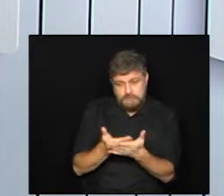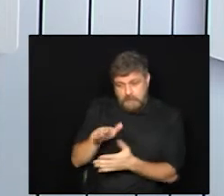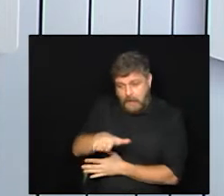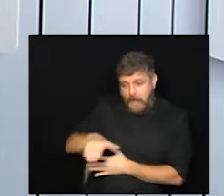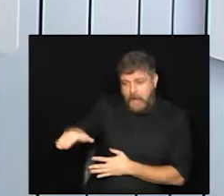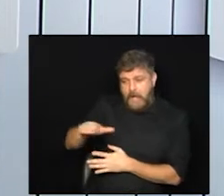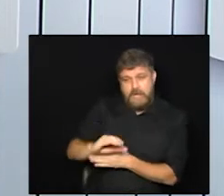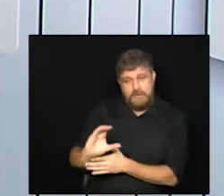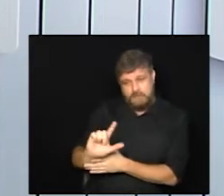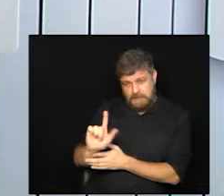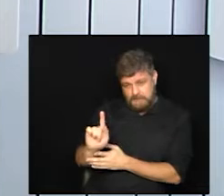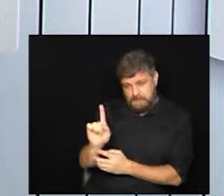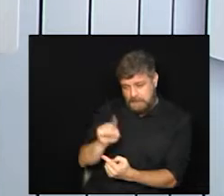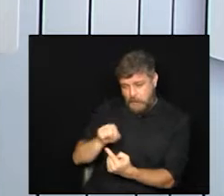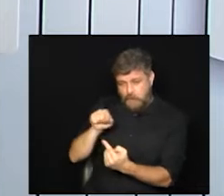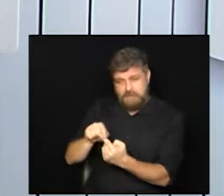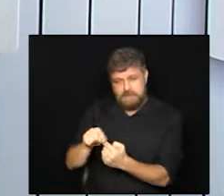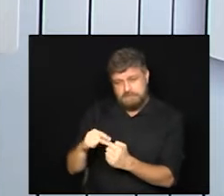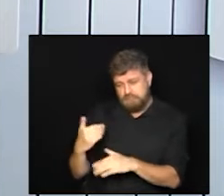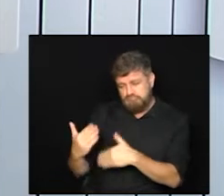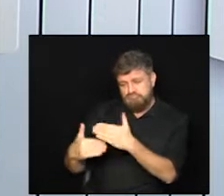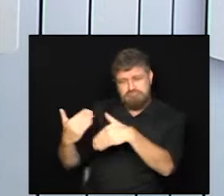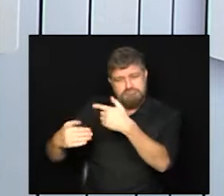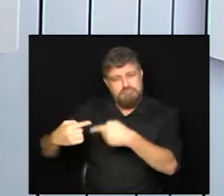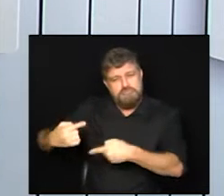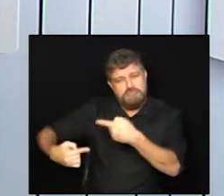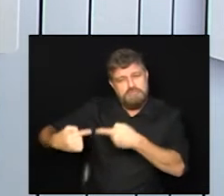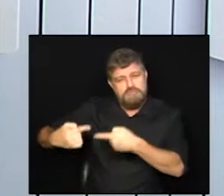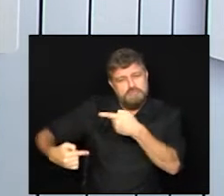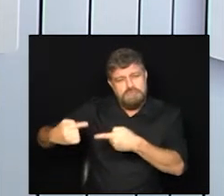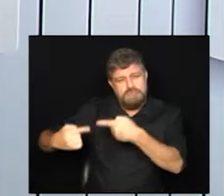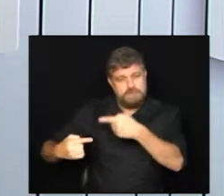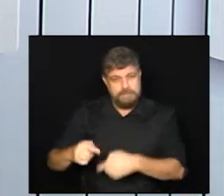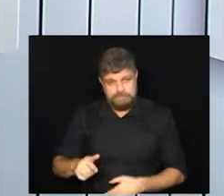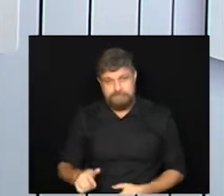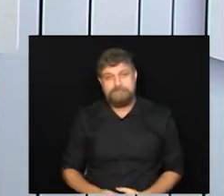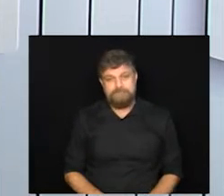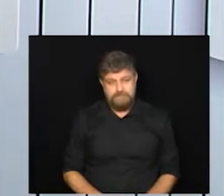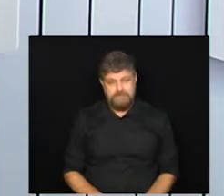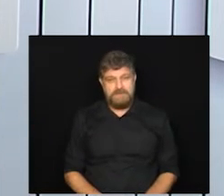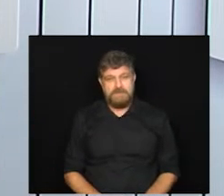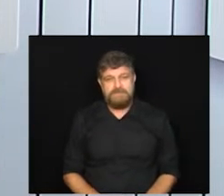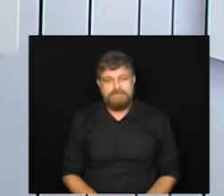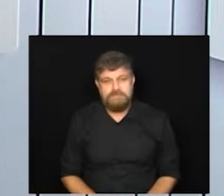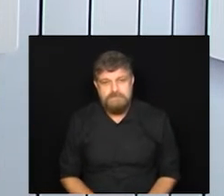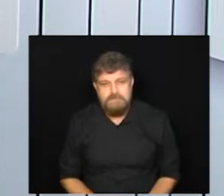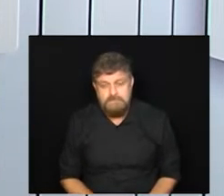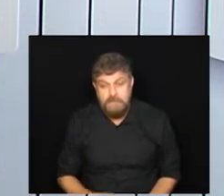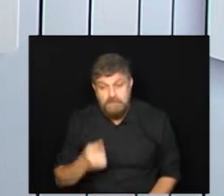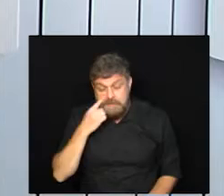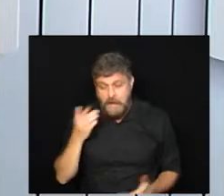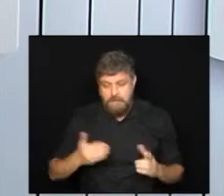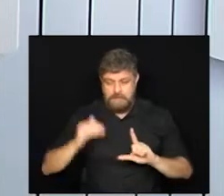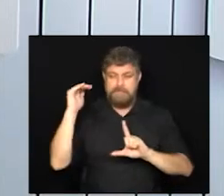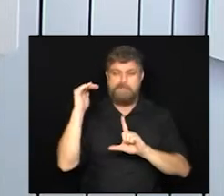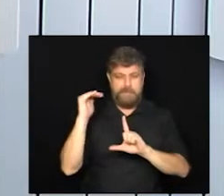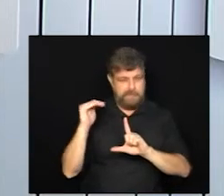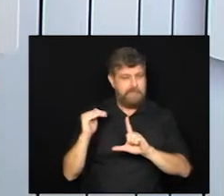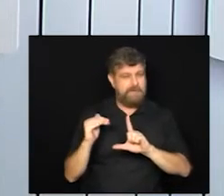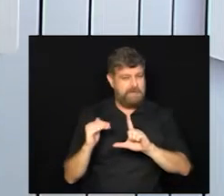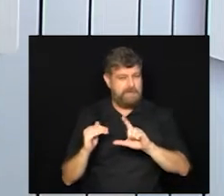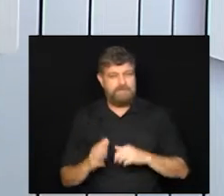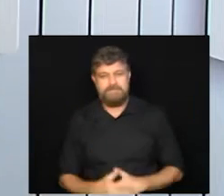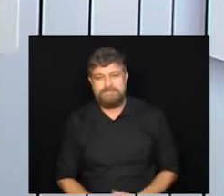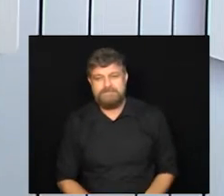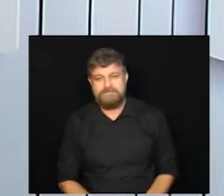que tem a finalidade de analisar e discutir o desenvolvimento do Distrito do Campo Grande, confira agora os destaques